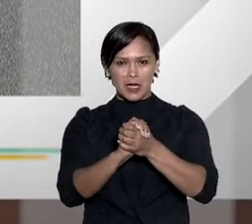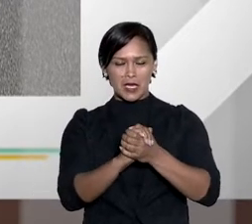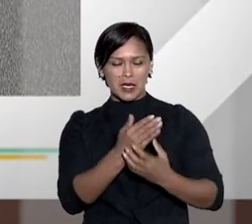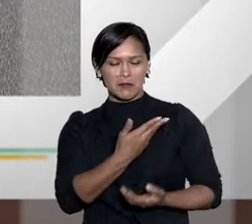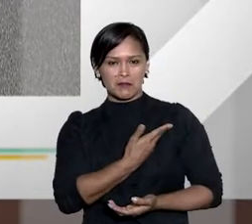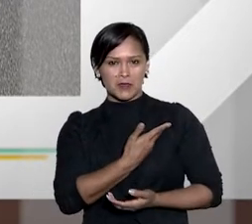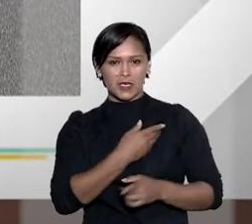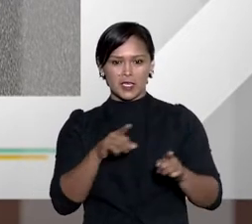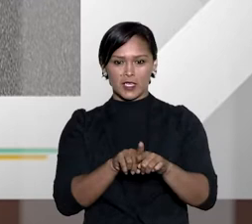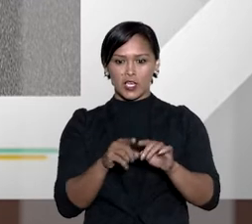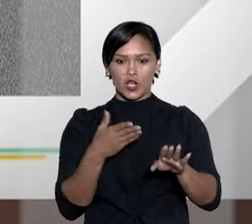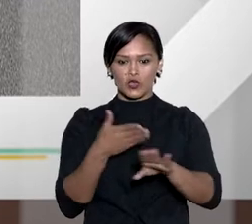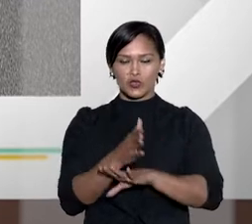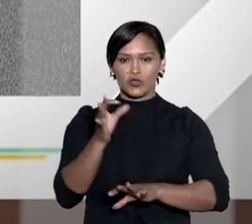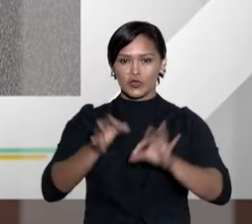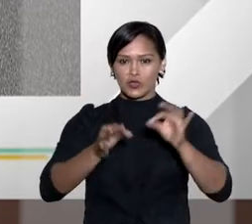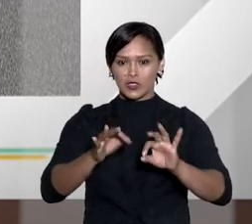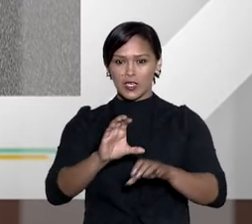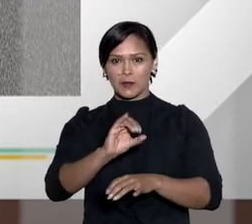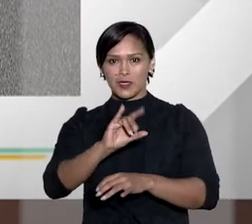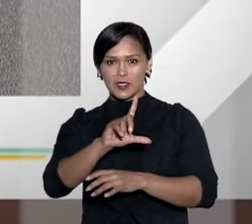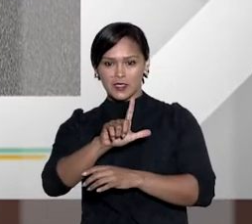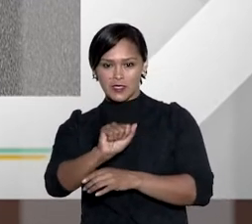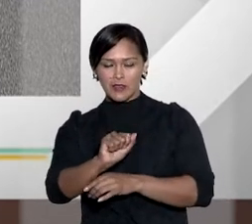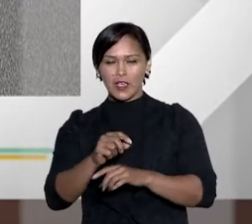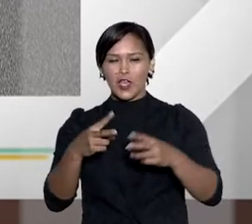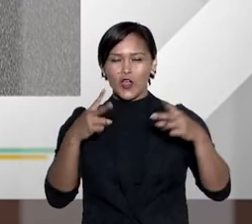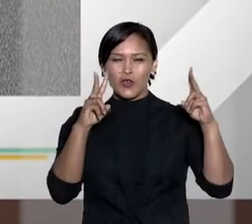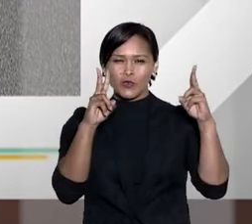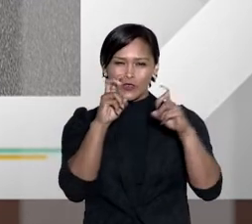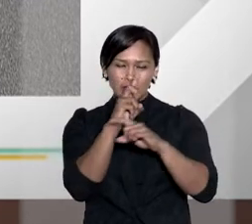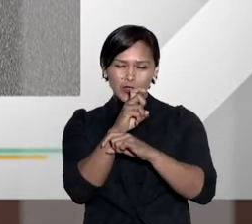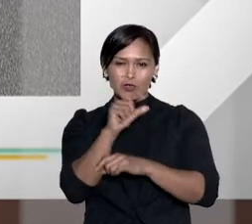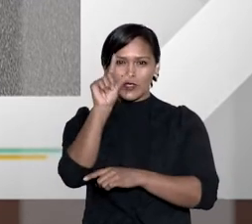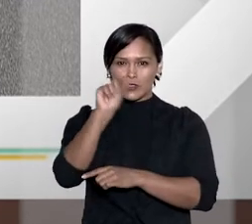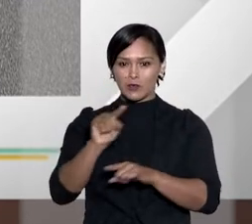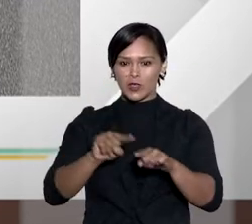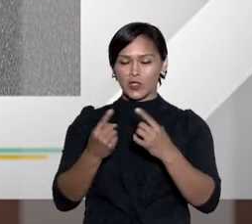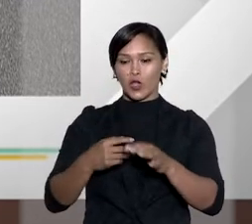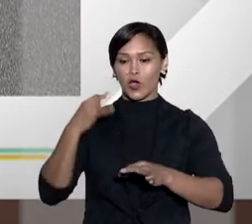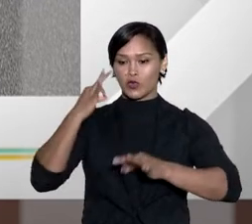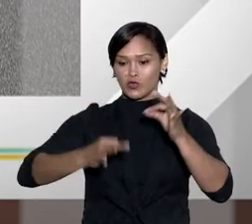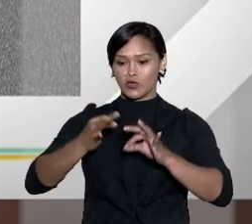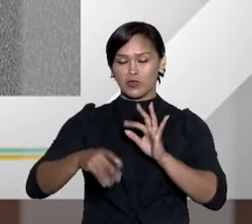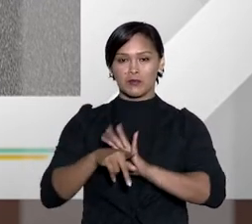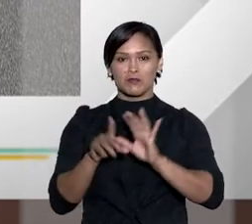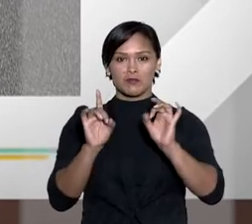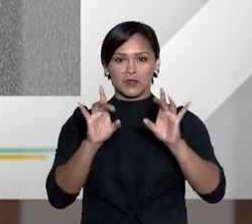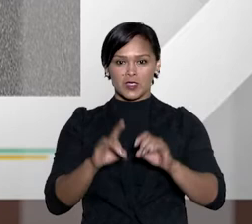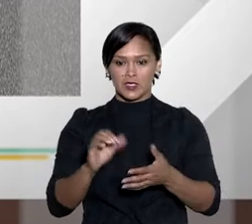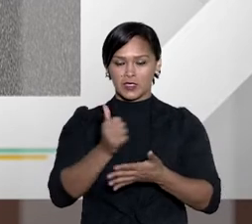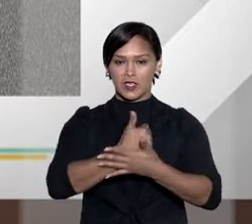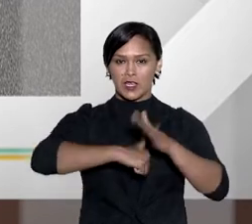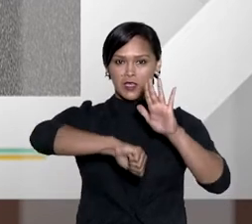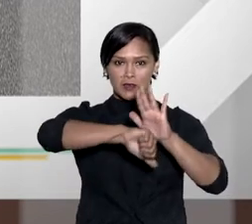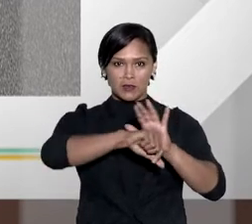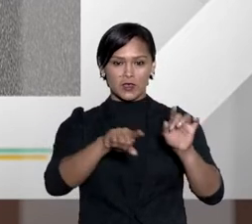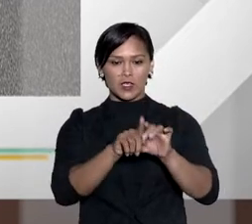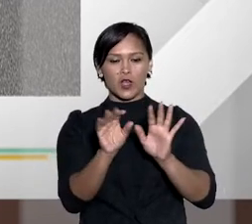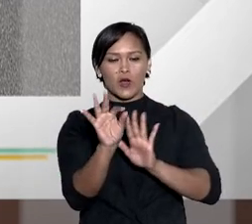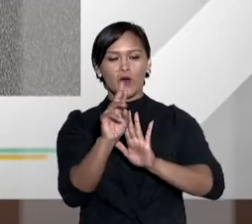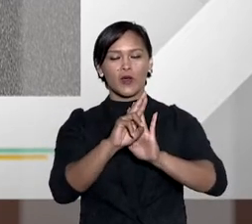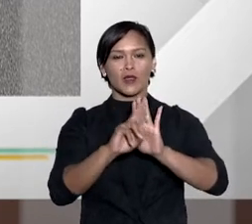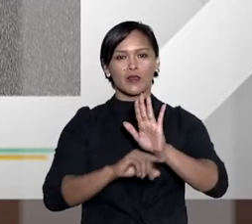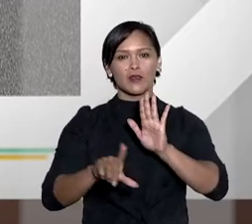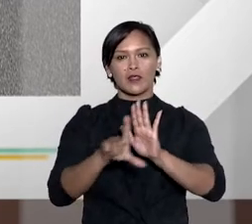julgamento e execução de causas cíveis de menor complexidade. Os Juizados Especiais Cíveis e Criminais são regulamentados